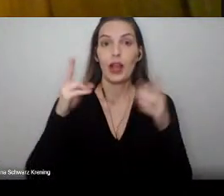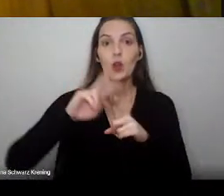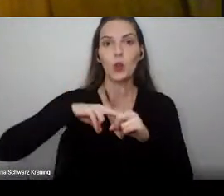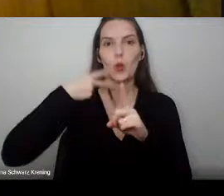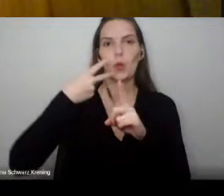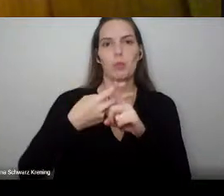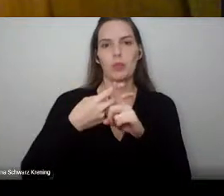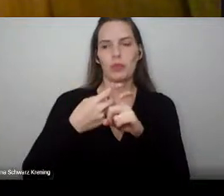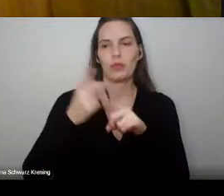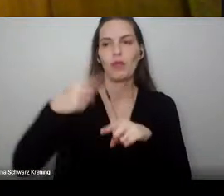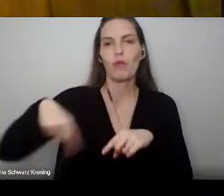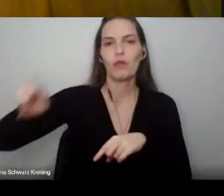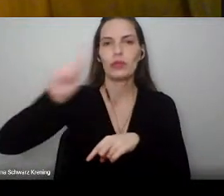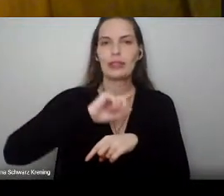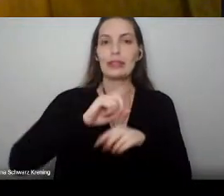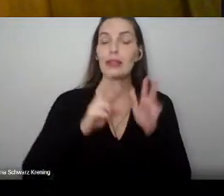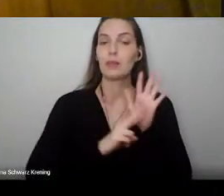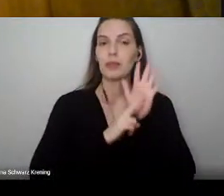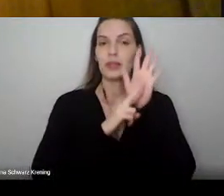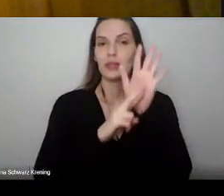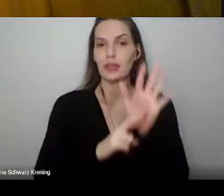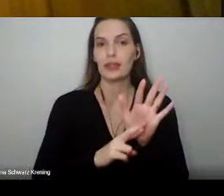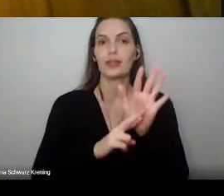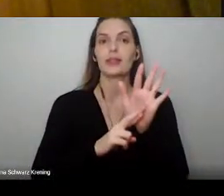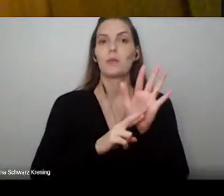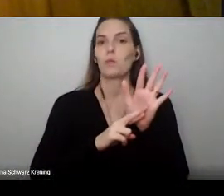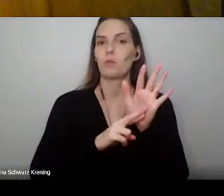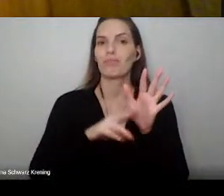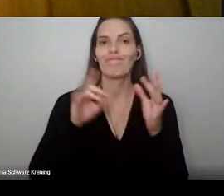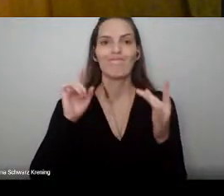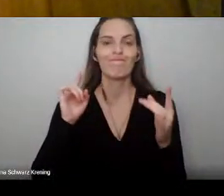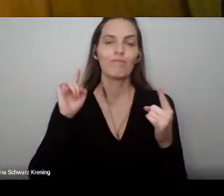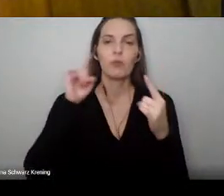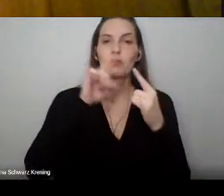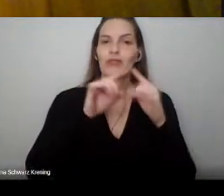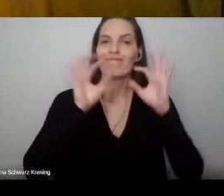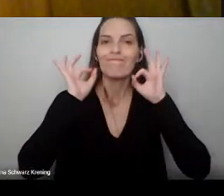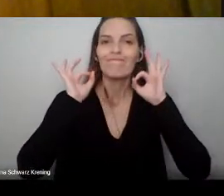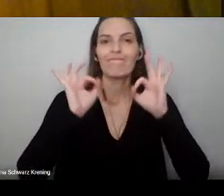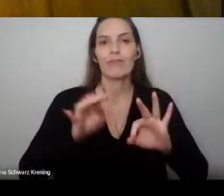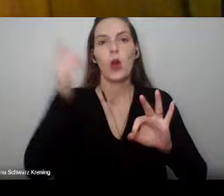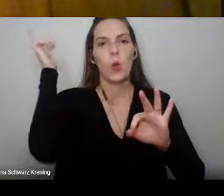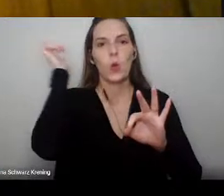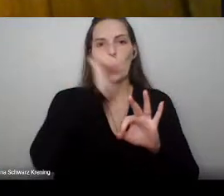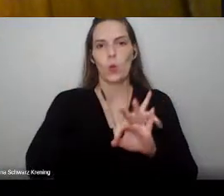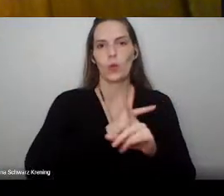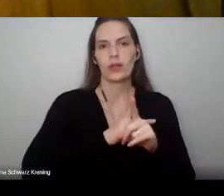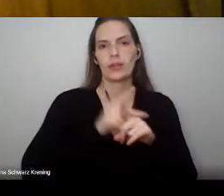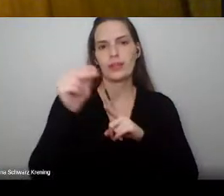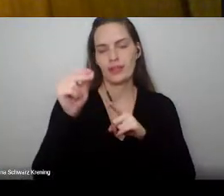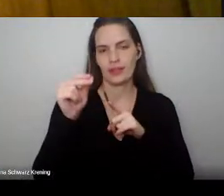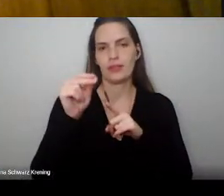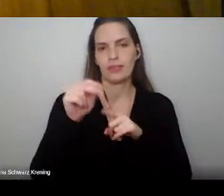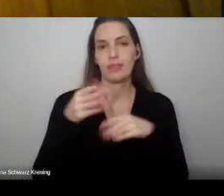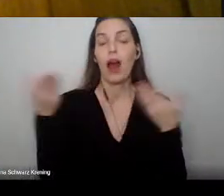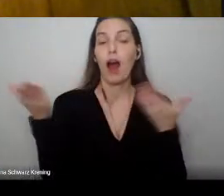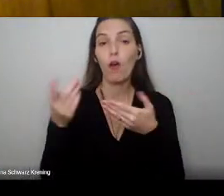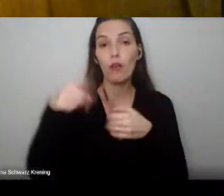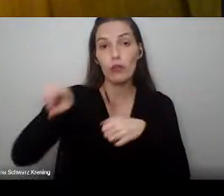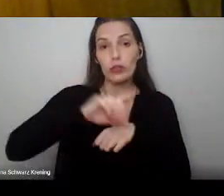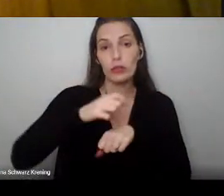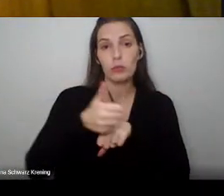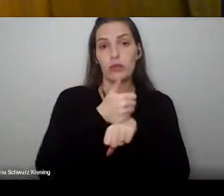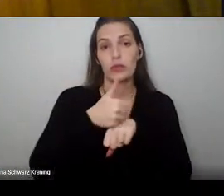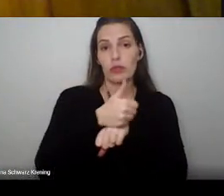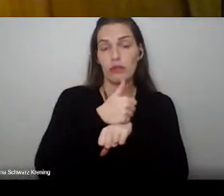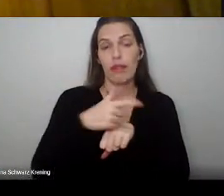um ideal alcançado. Agora, formados bachareis em gestão e saúde, vocês carregam uma responsabilidade